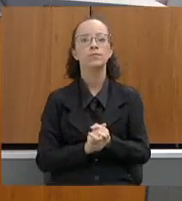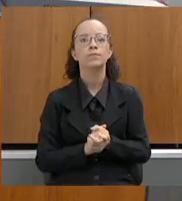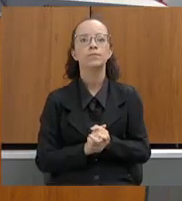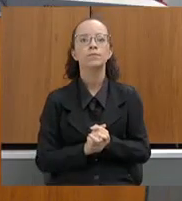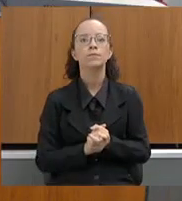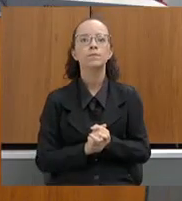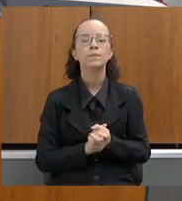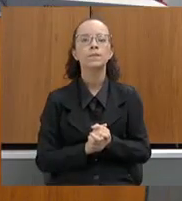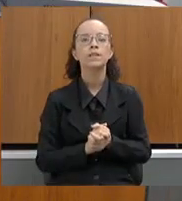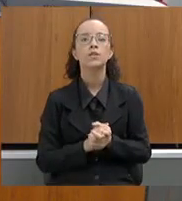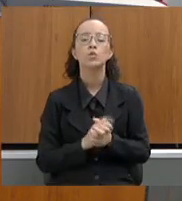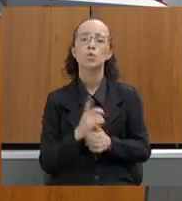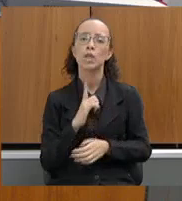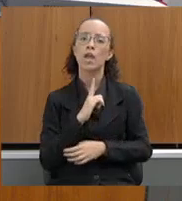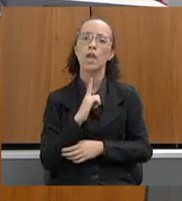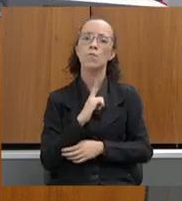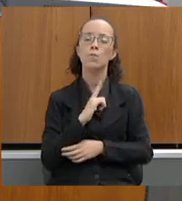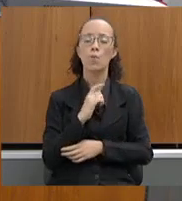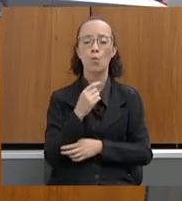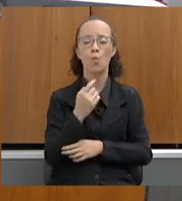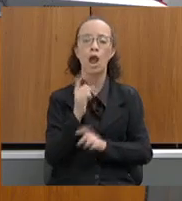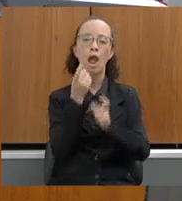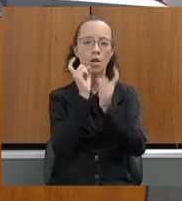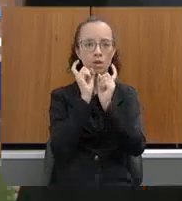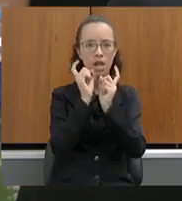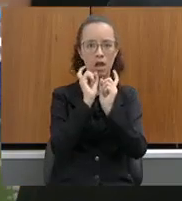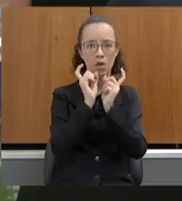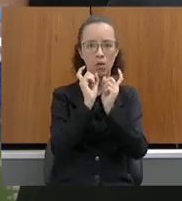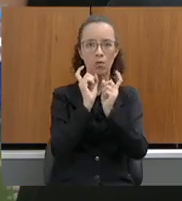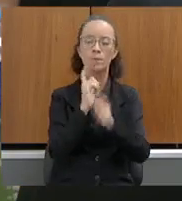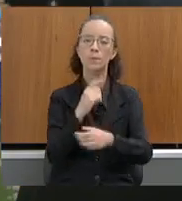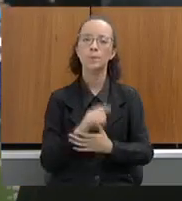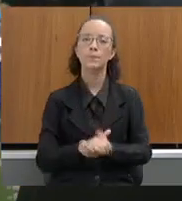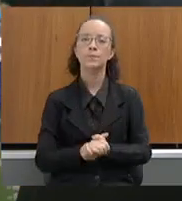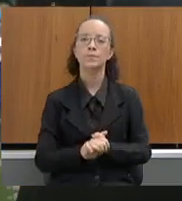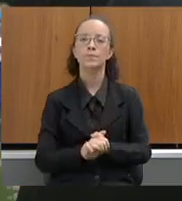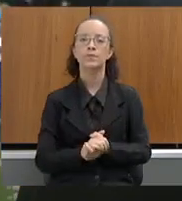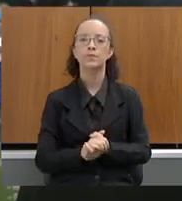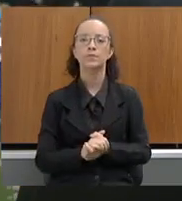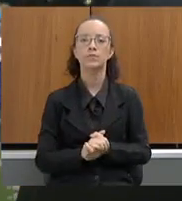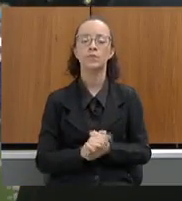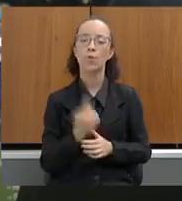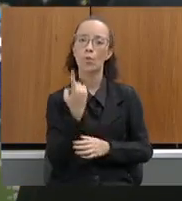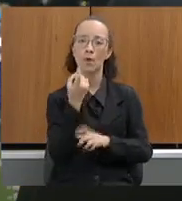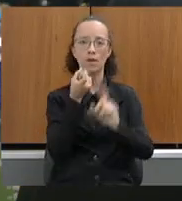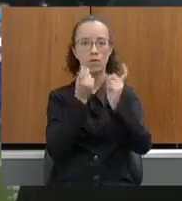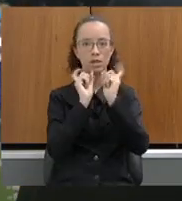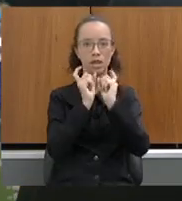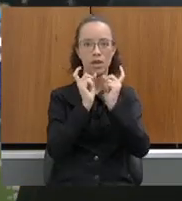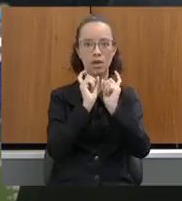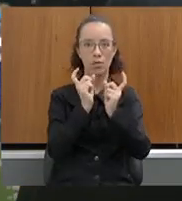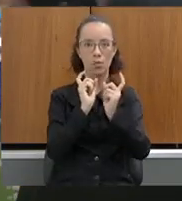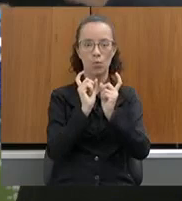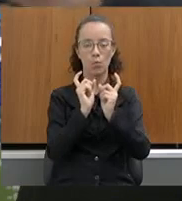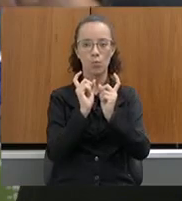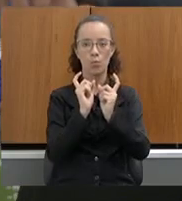Nós teremos aí uma reunião ainda... Nós teremos ainda uma reunião para